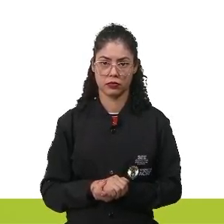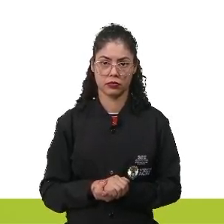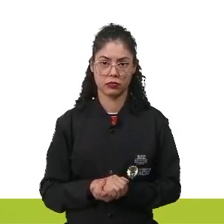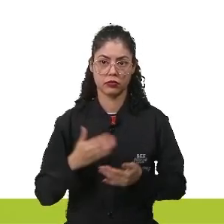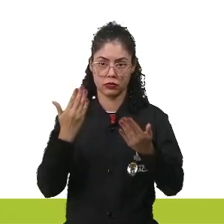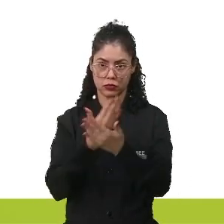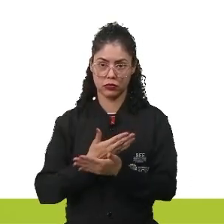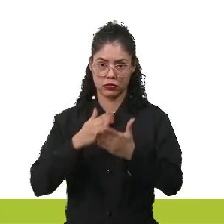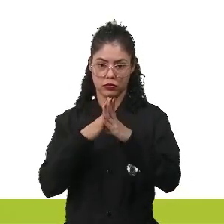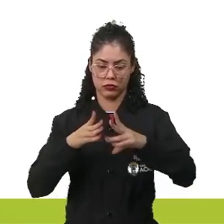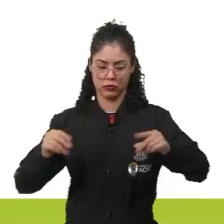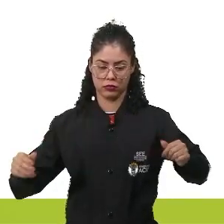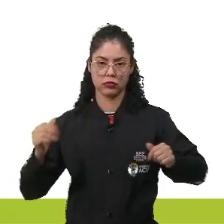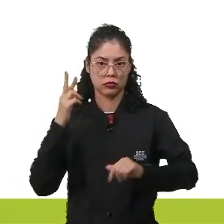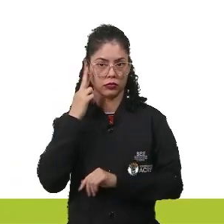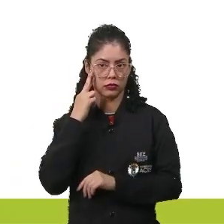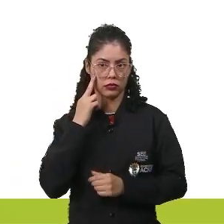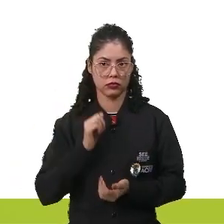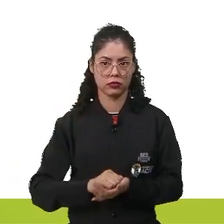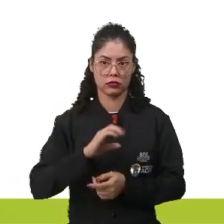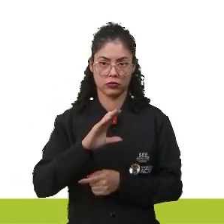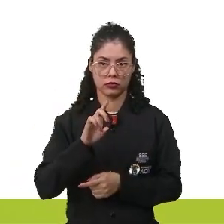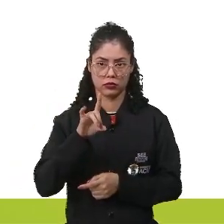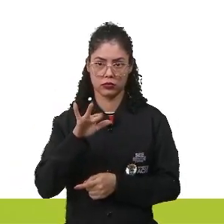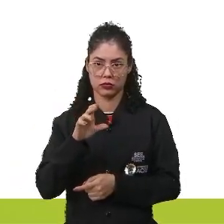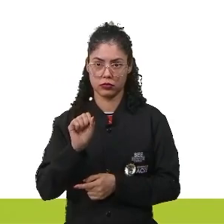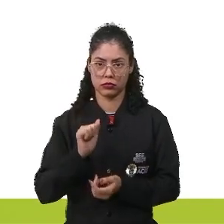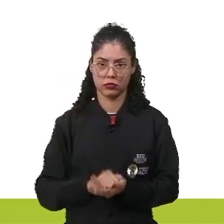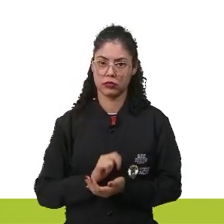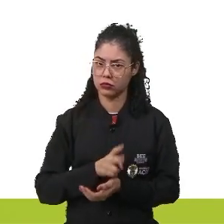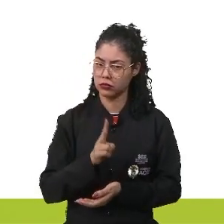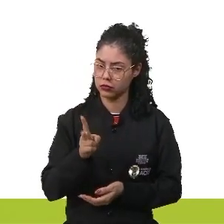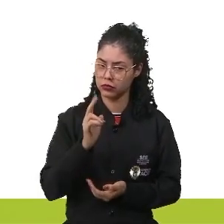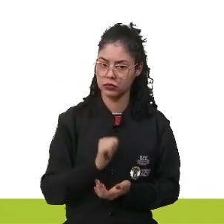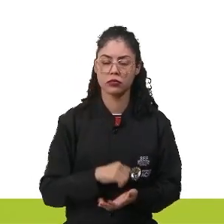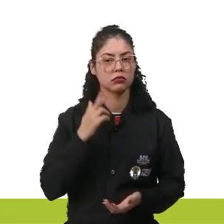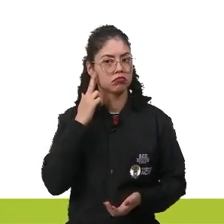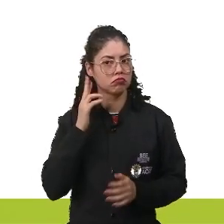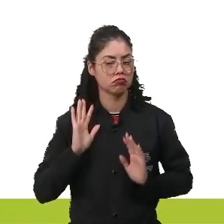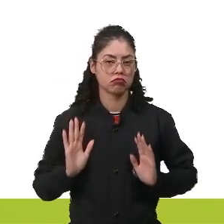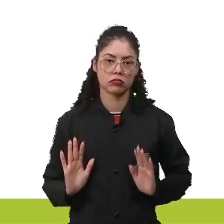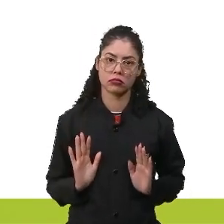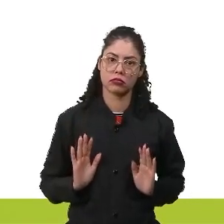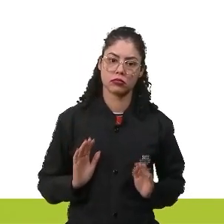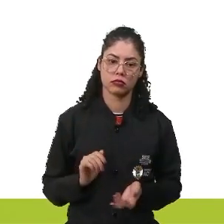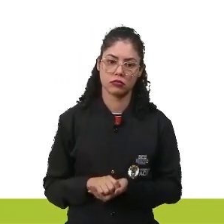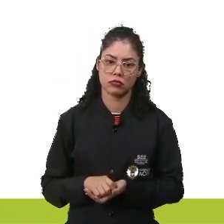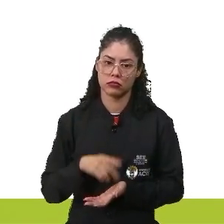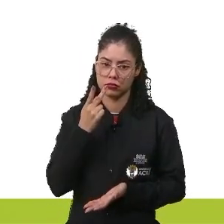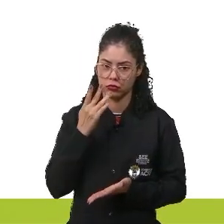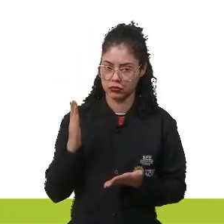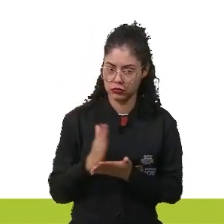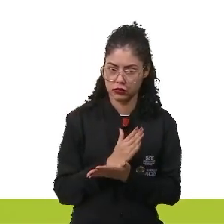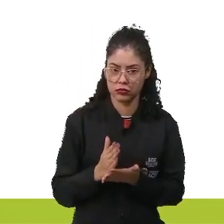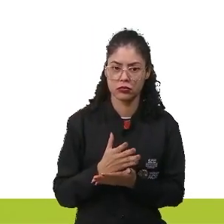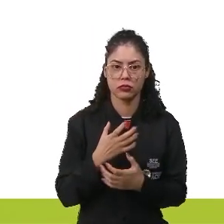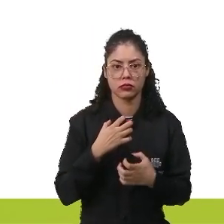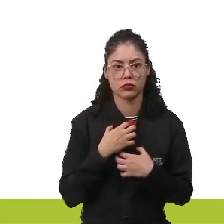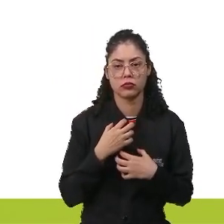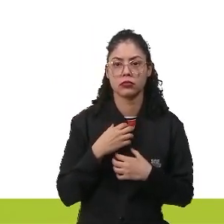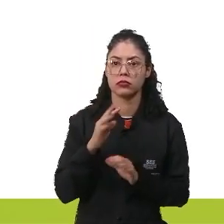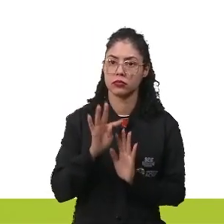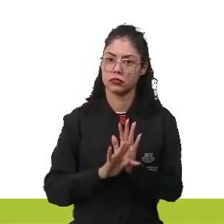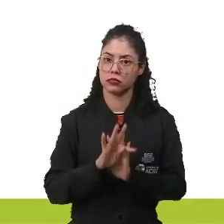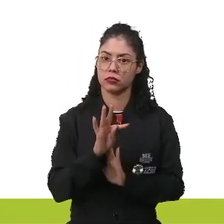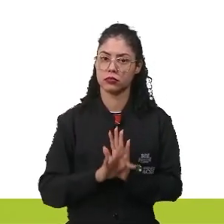manutenção das terras comunais, as terras vão continuar sendo comuns, ali é citado em algum momento no texto, é importante